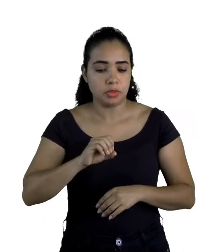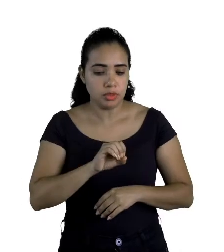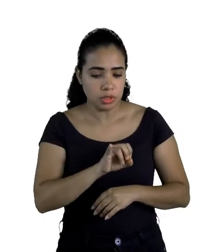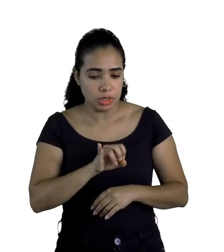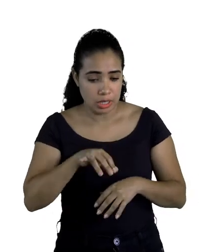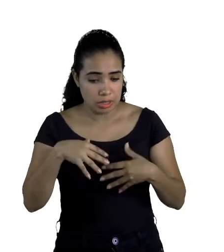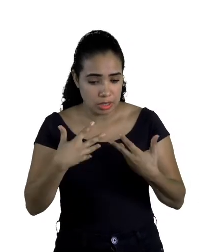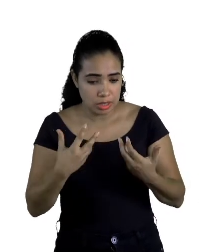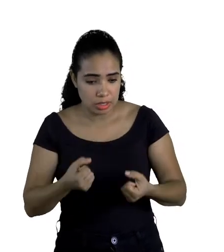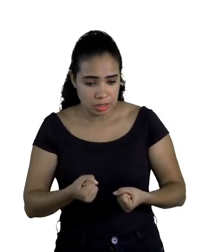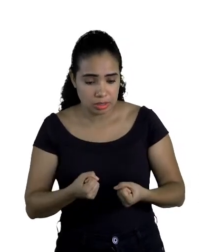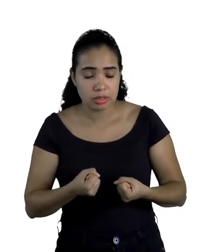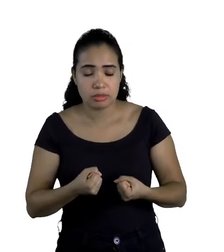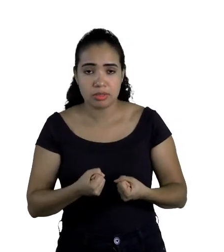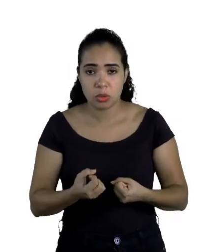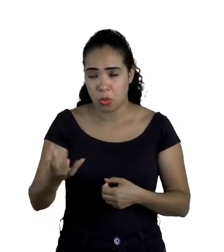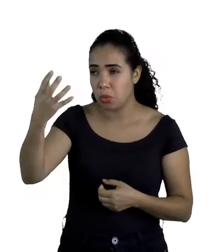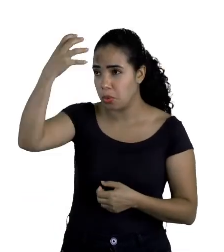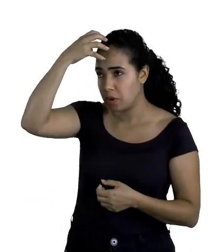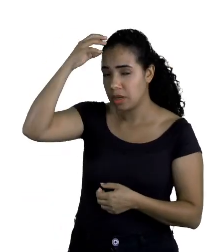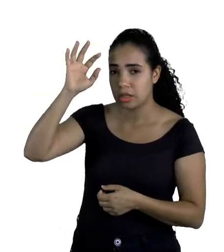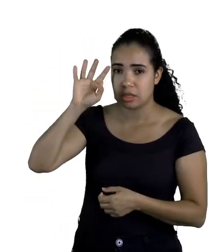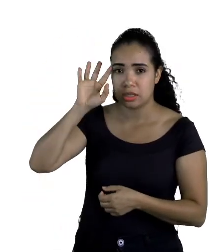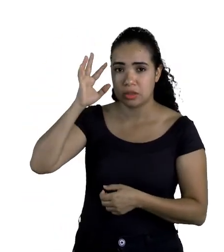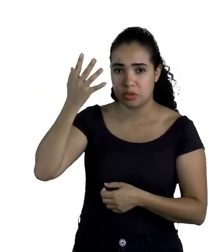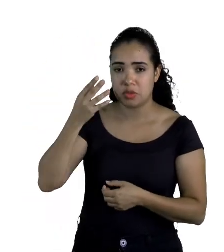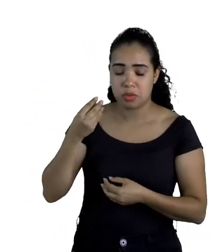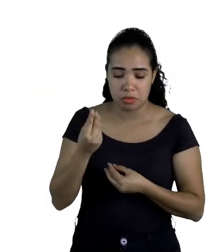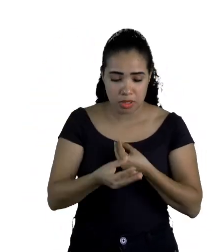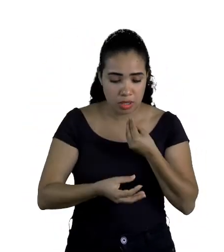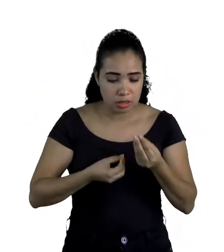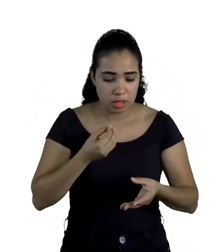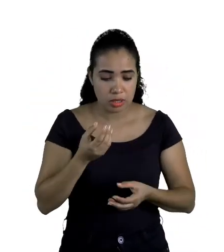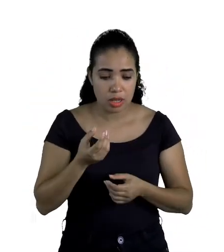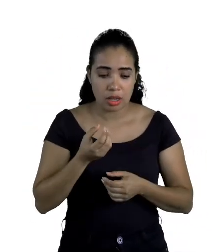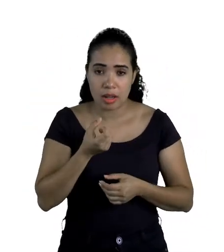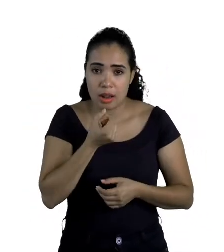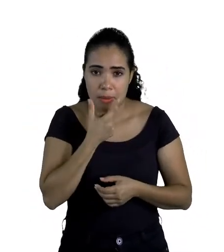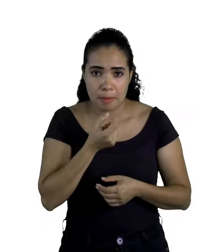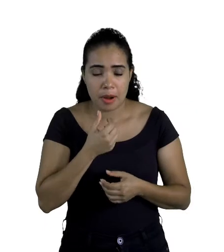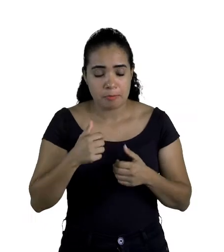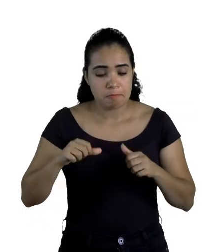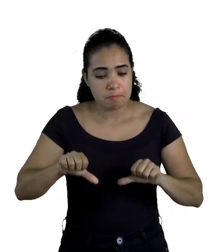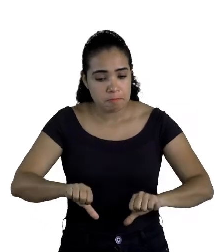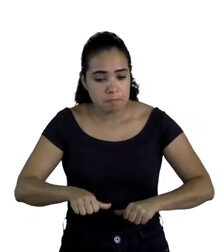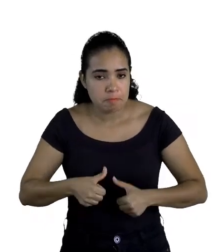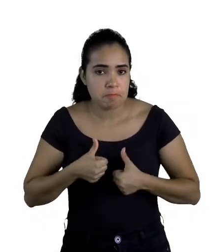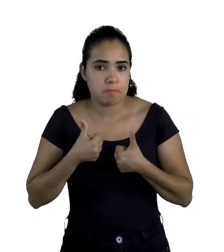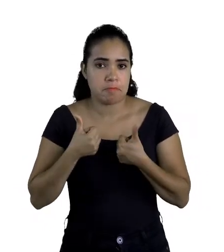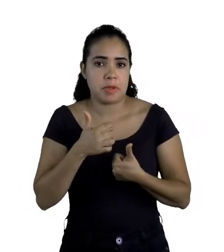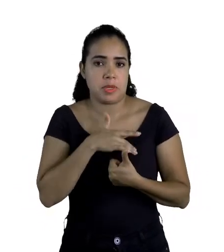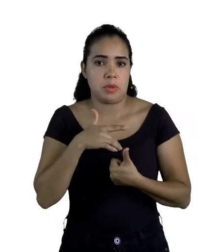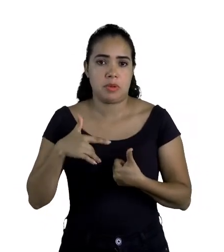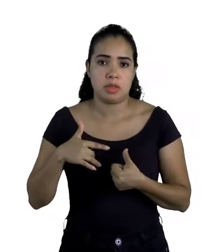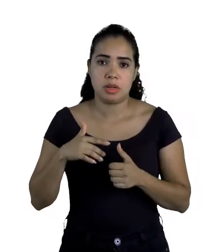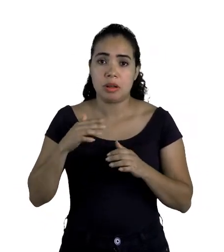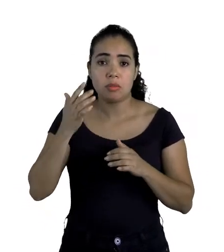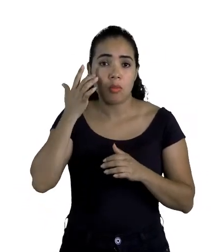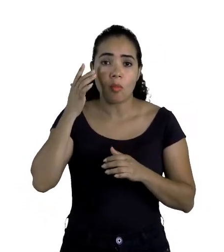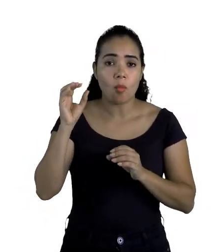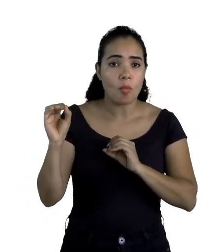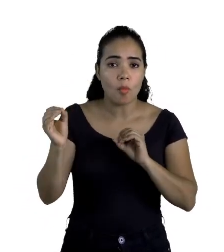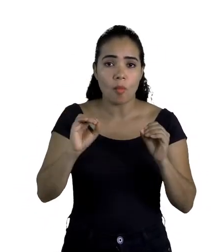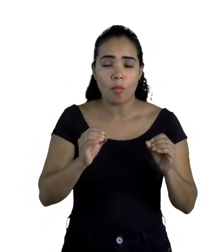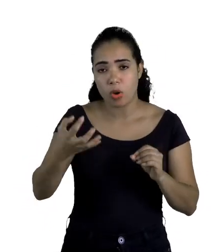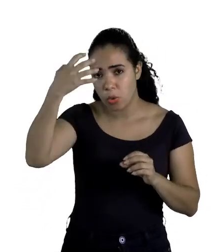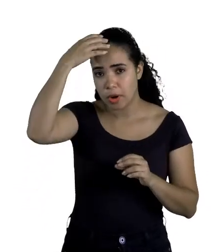e por recompensa ao rei, resolveu dar alguns remédios para que ele ficasse bom, sem saber de nada do que o